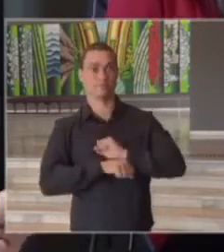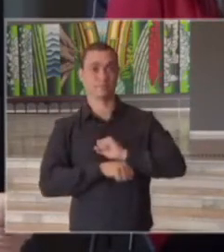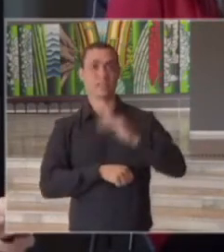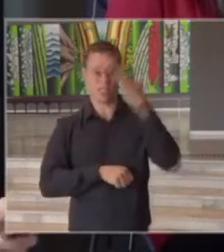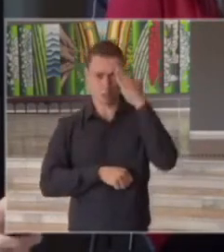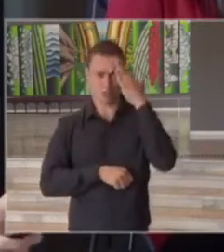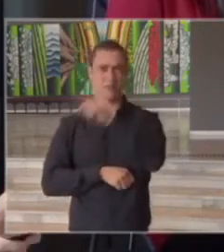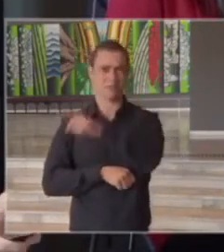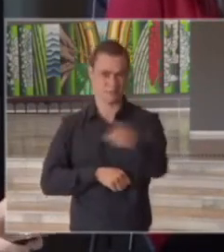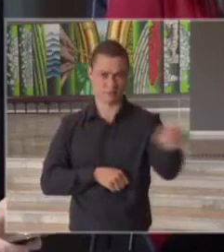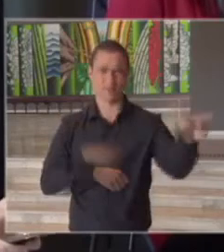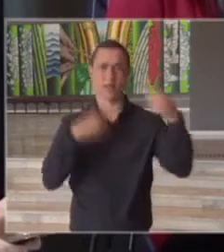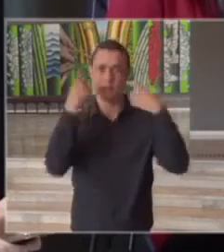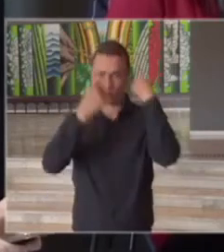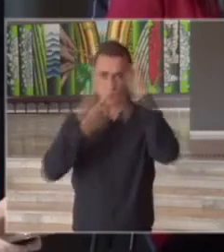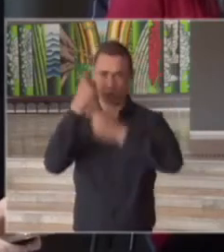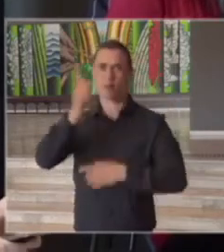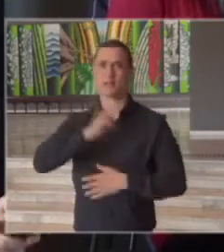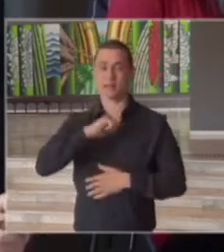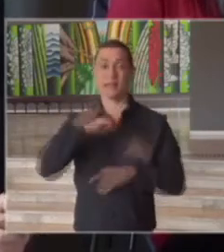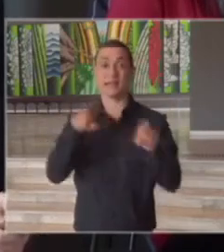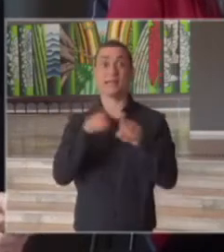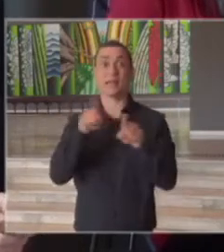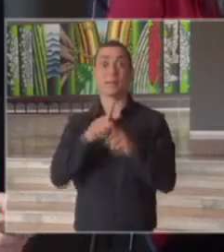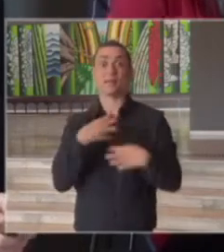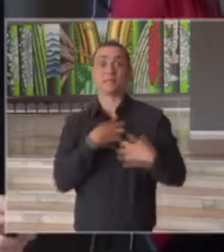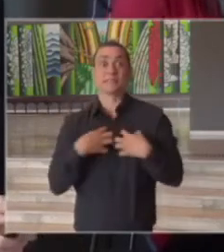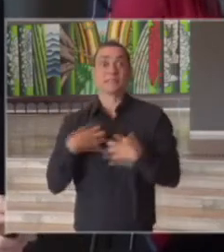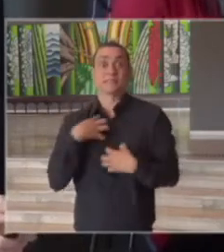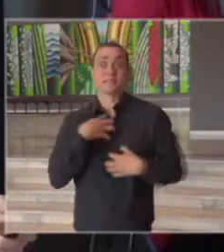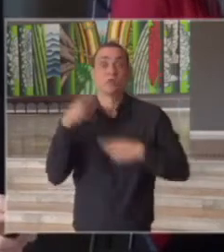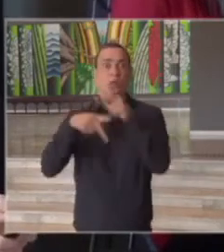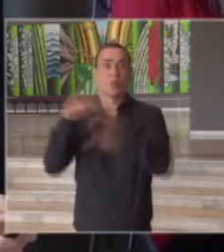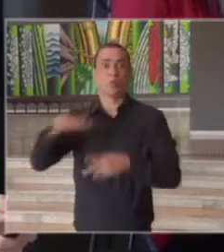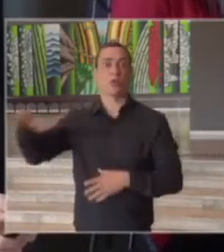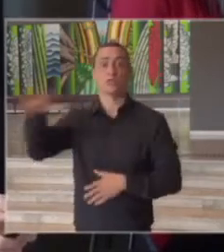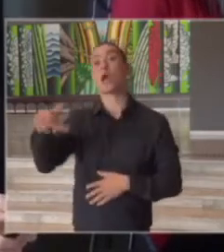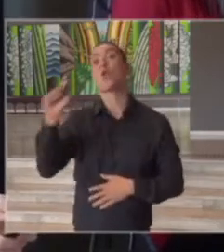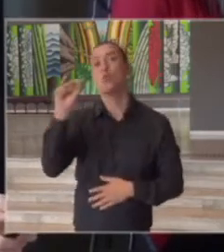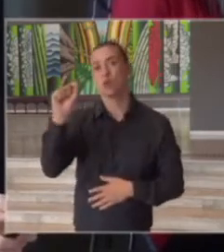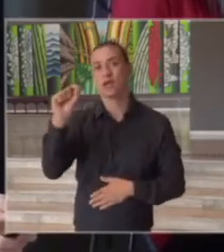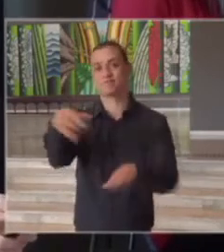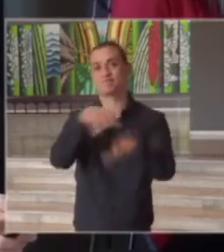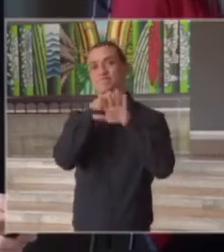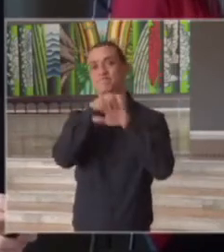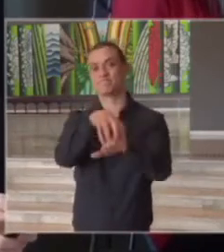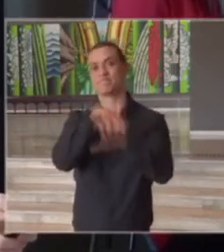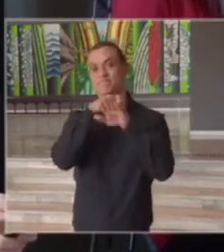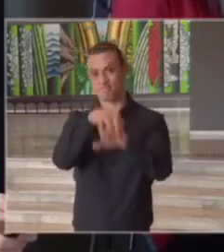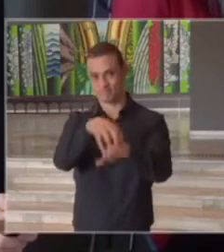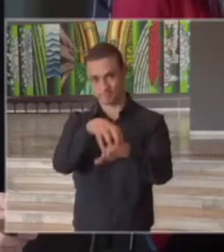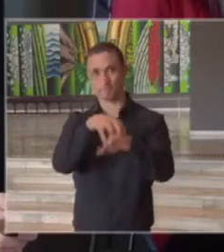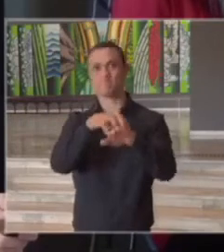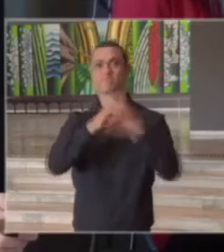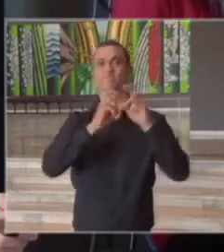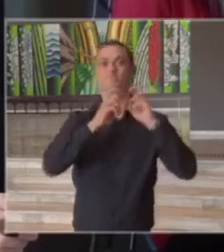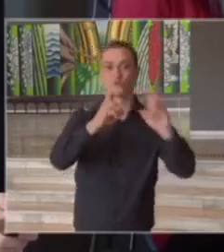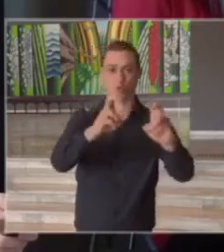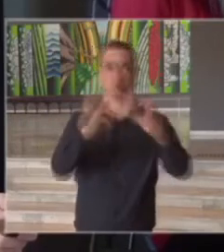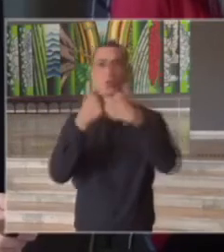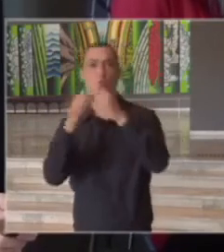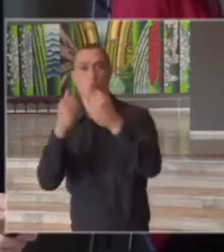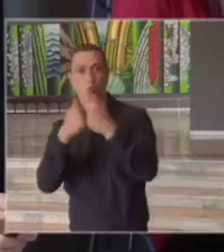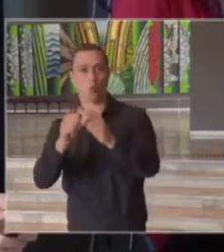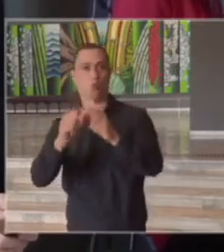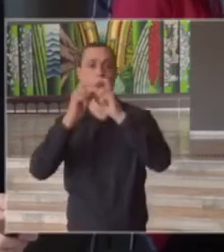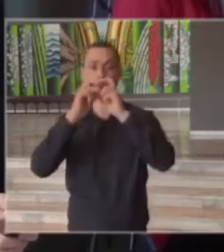preocupa todos vocês e que também angustia a população que é o transporte público onde as pessoas mesmo com